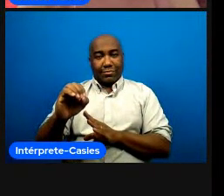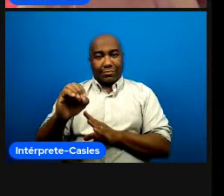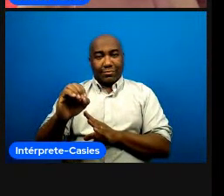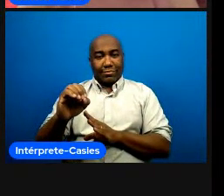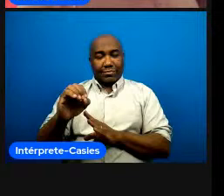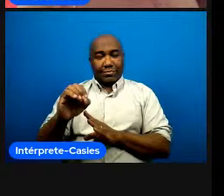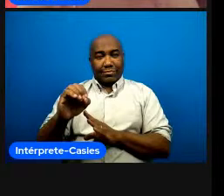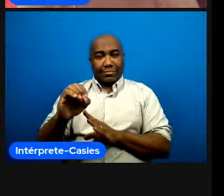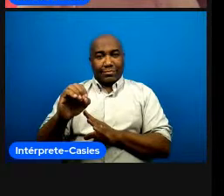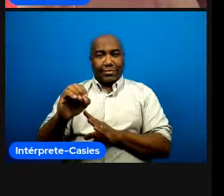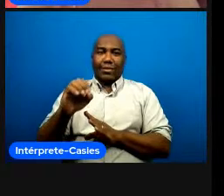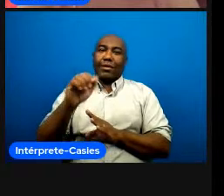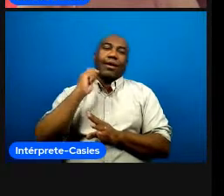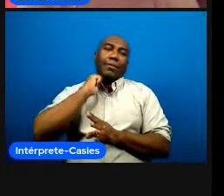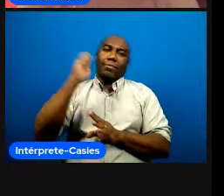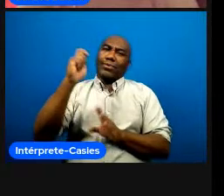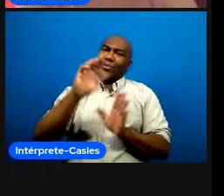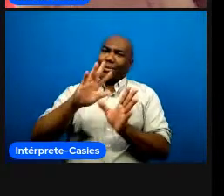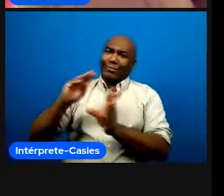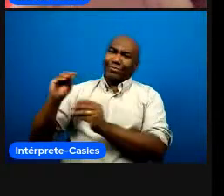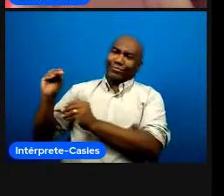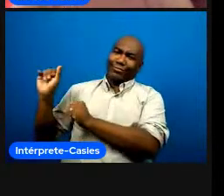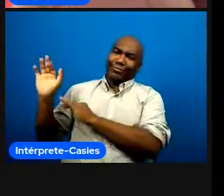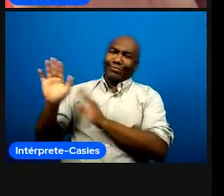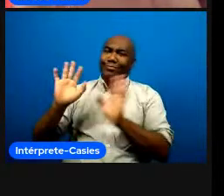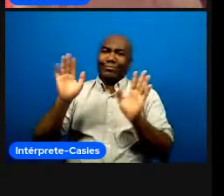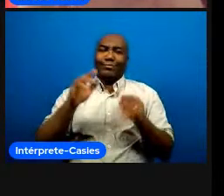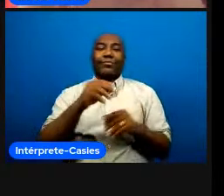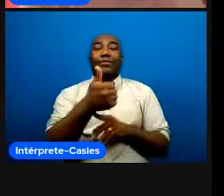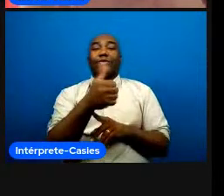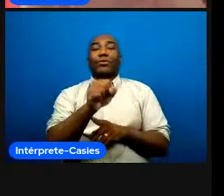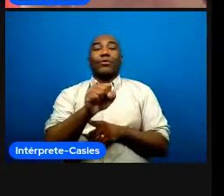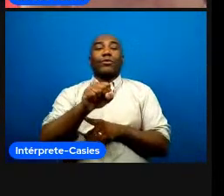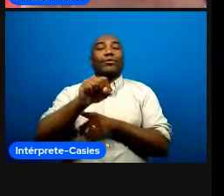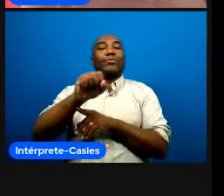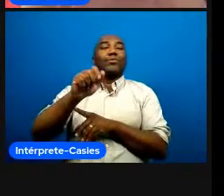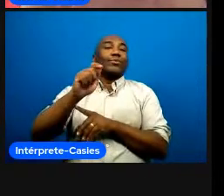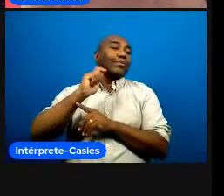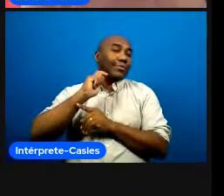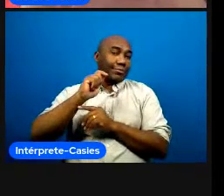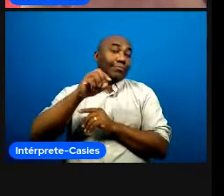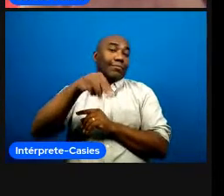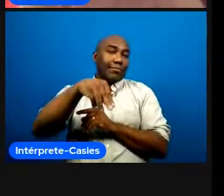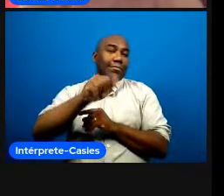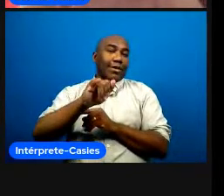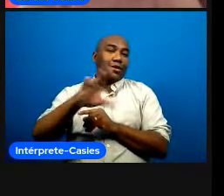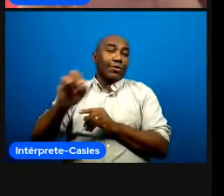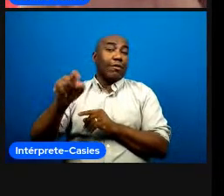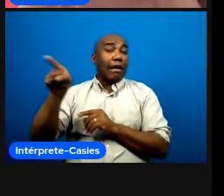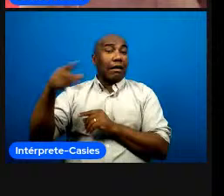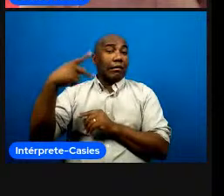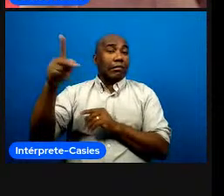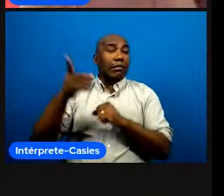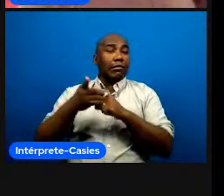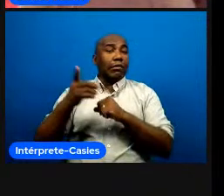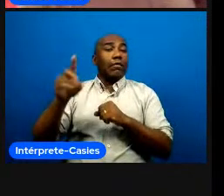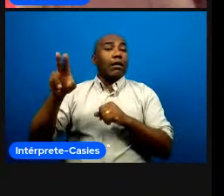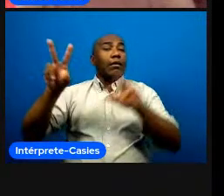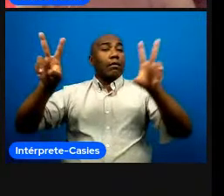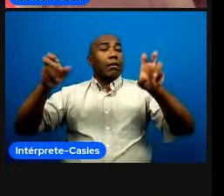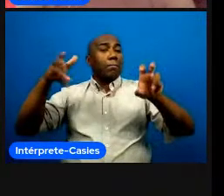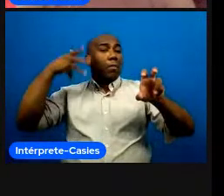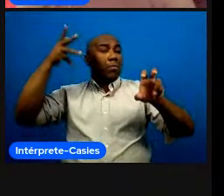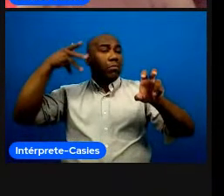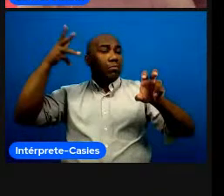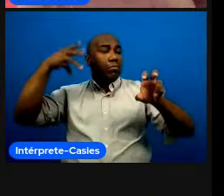abril já foi né 18 de maio é defesa de tese da Iura Sato que conta o processo dos últimos quatro anos com essa disciplina